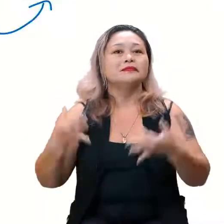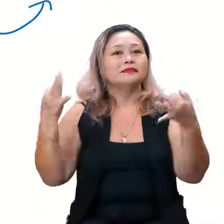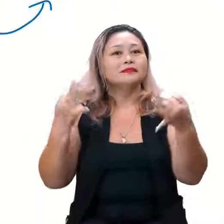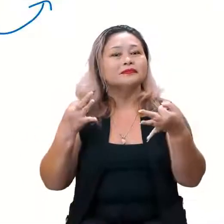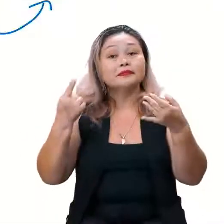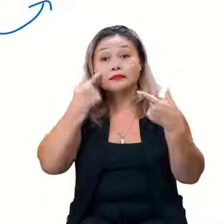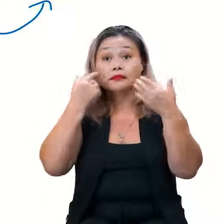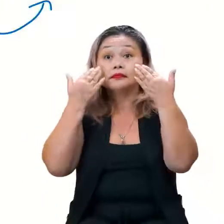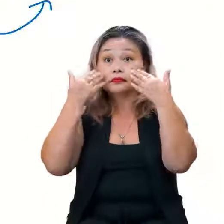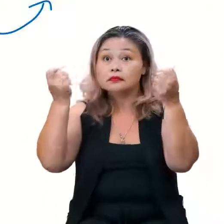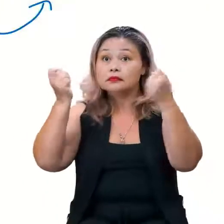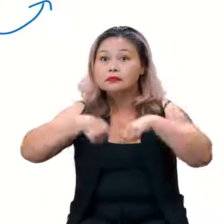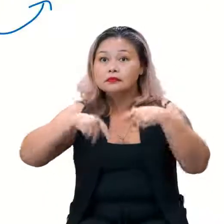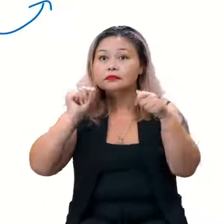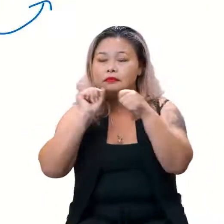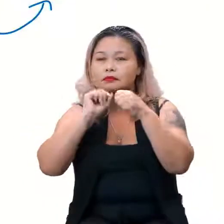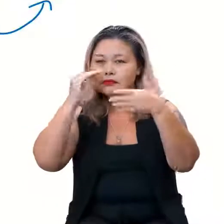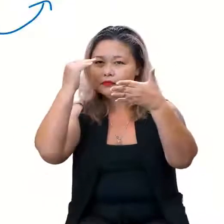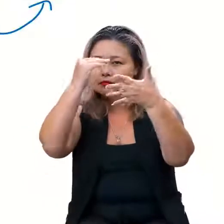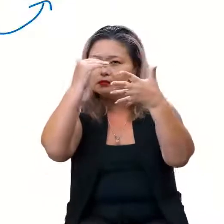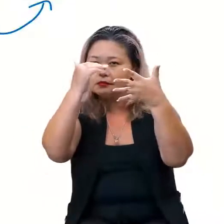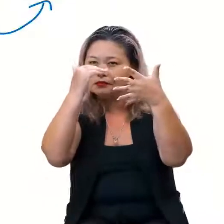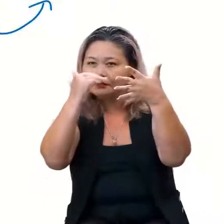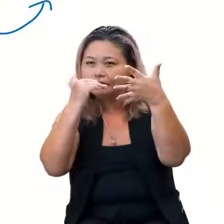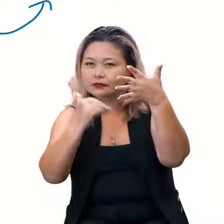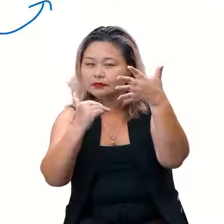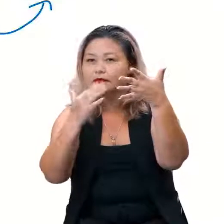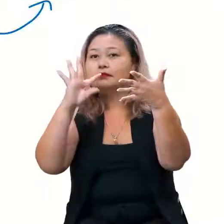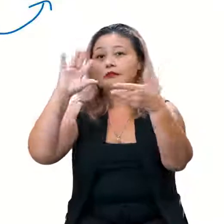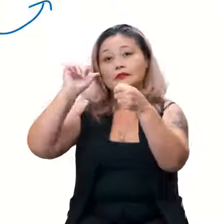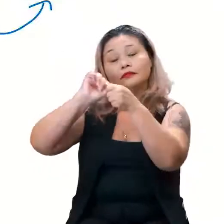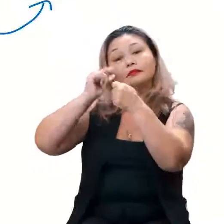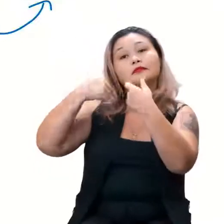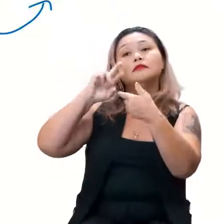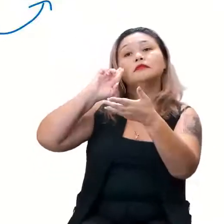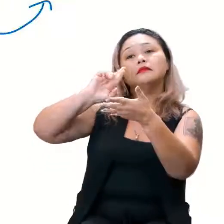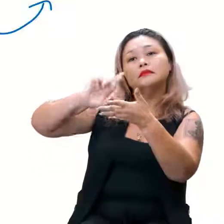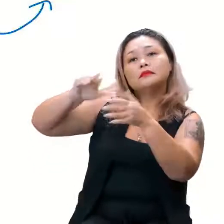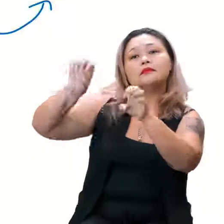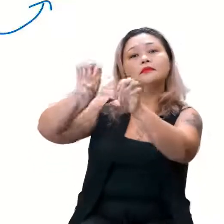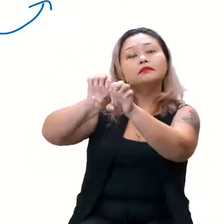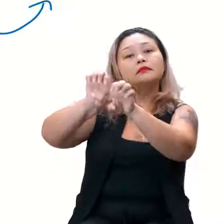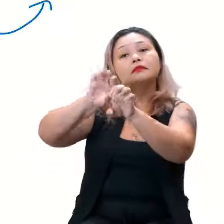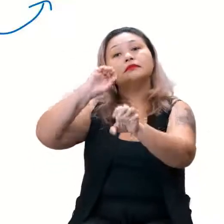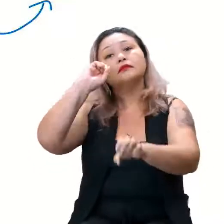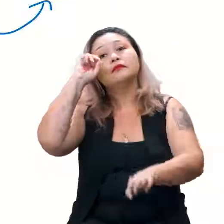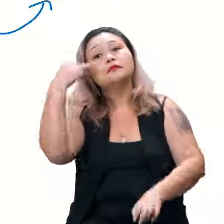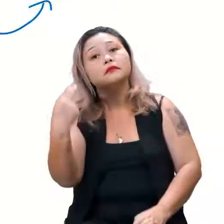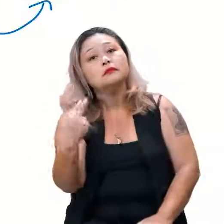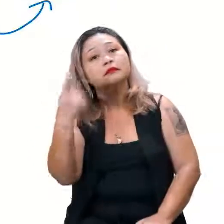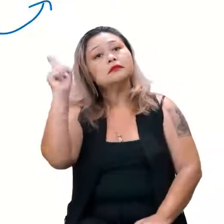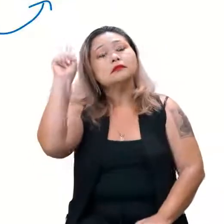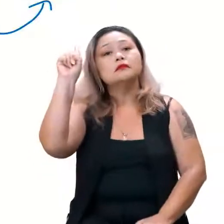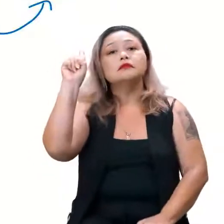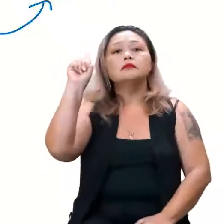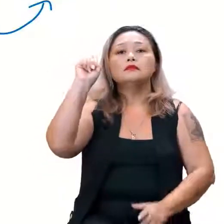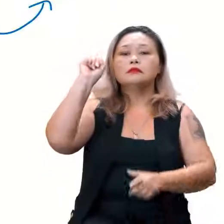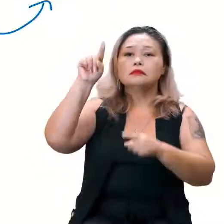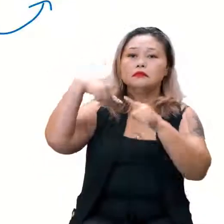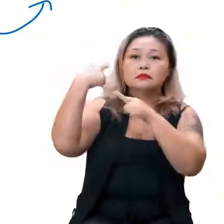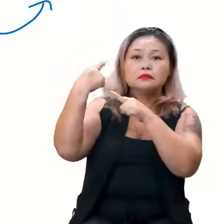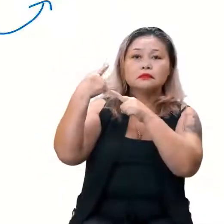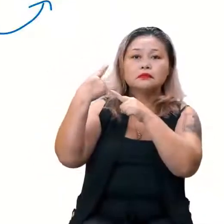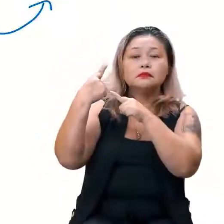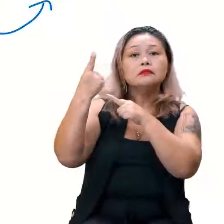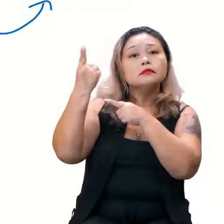que dá para fazer seguindo um passo tradicional, resolver a equação, ou podemos fazer esse processo. E aí, são